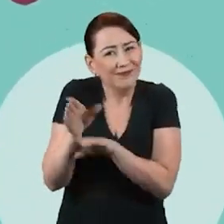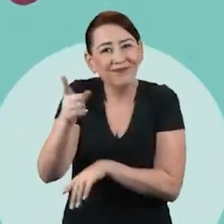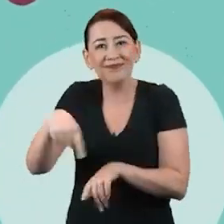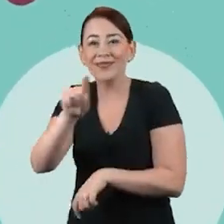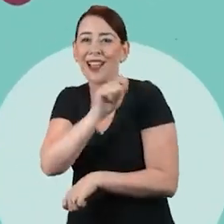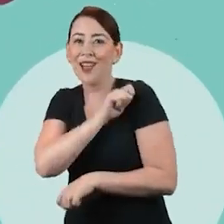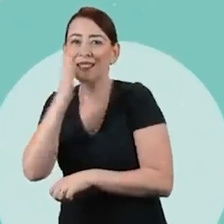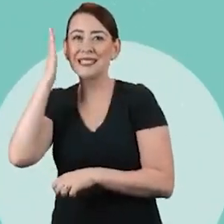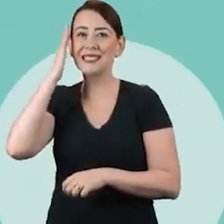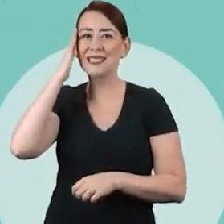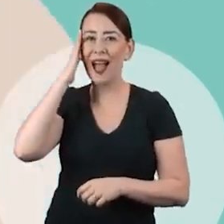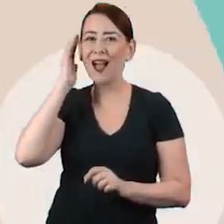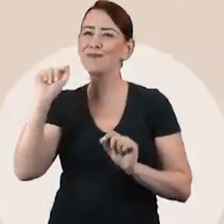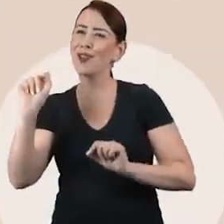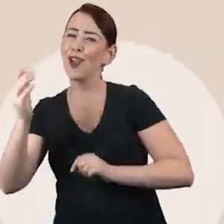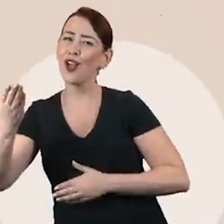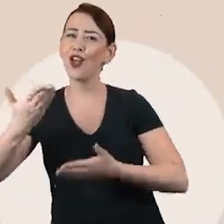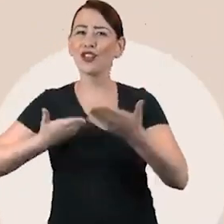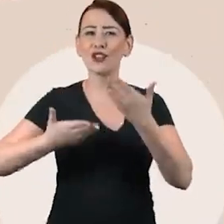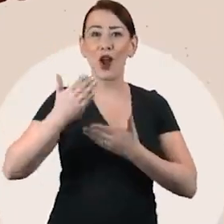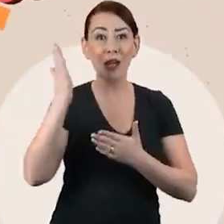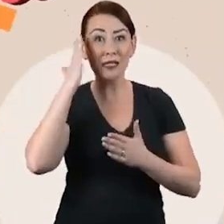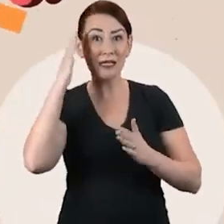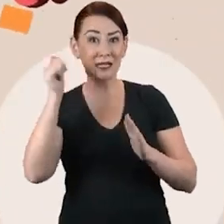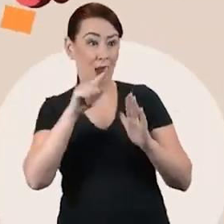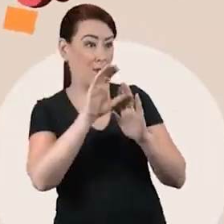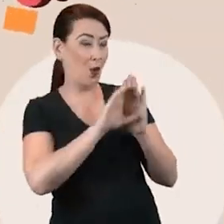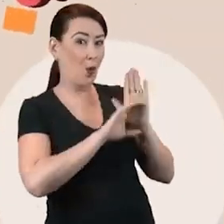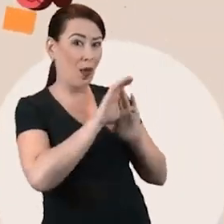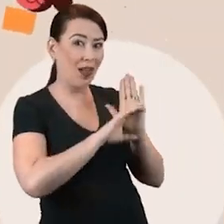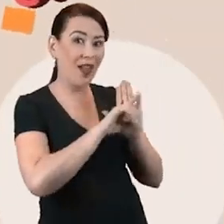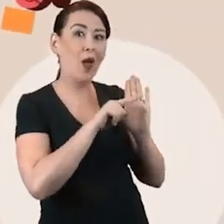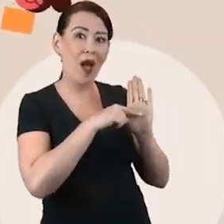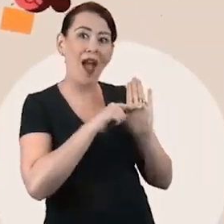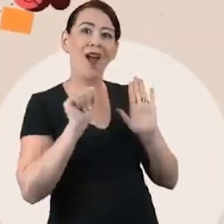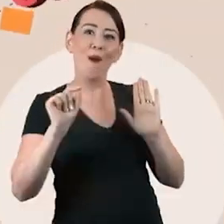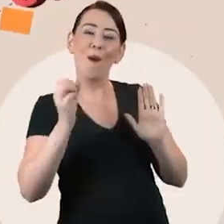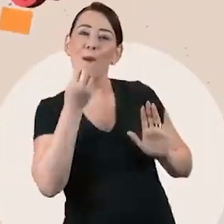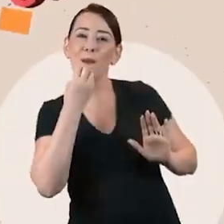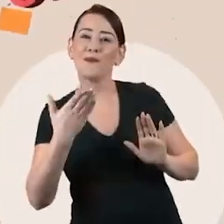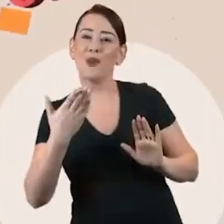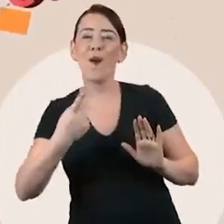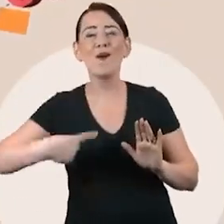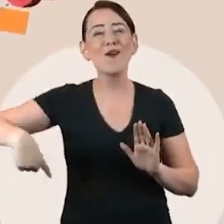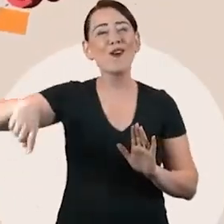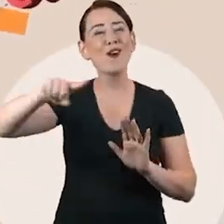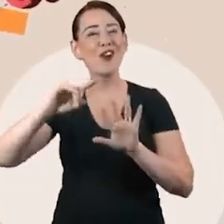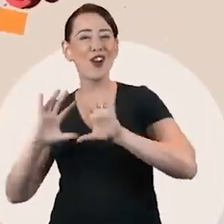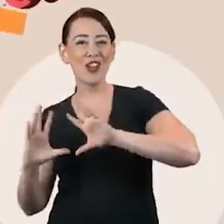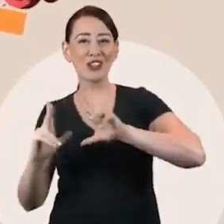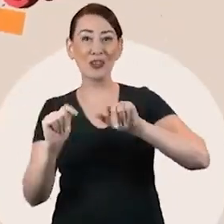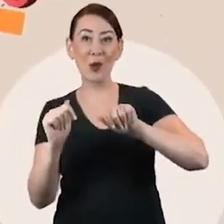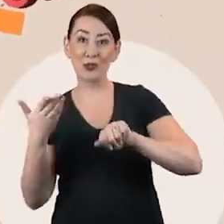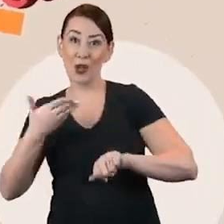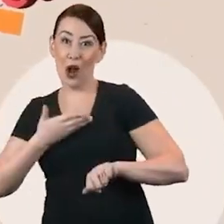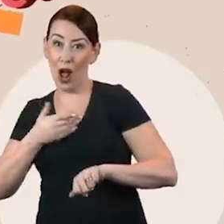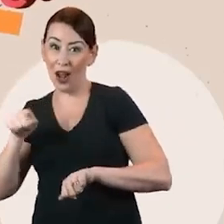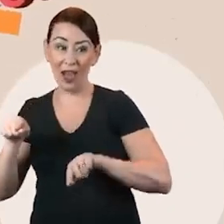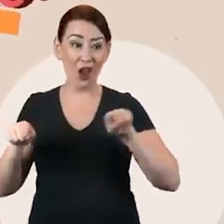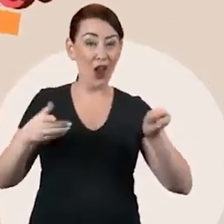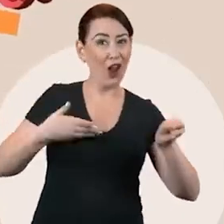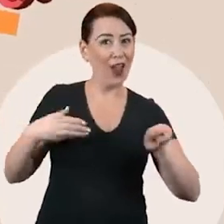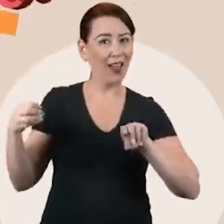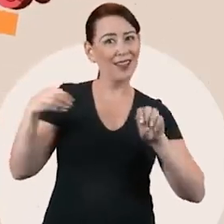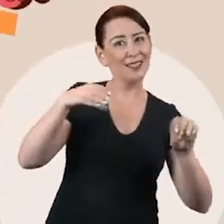respeitar o que cada aluno já sabe sobre um determinado conteúdo curricular é um modo de criar um ambiente escolar em que todos